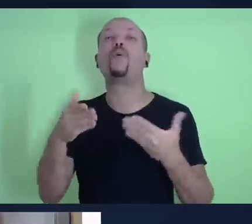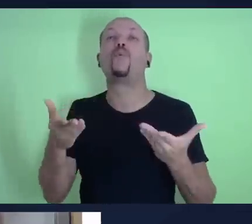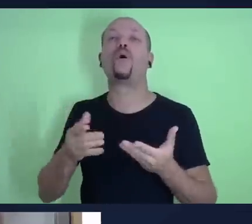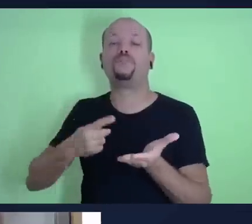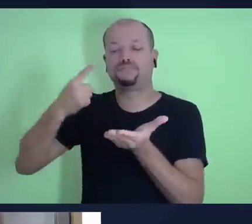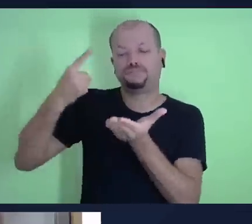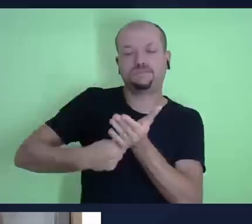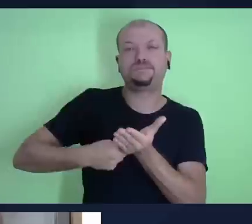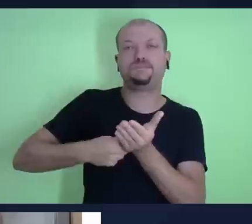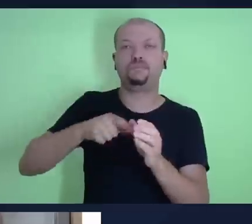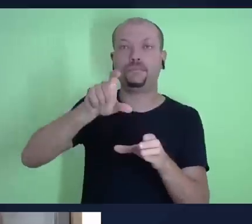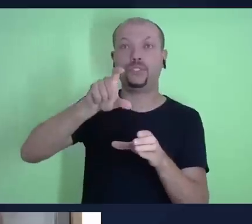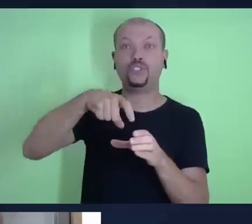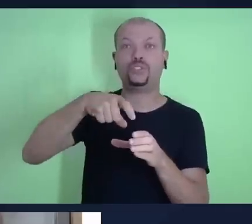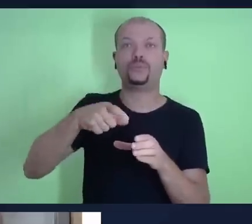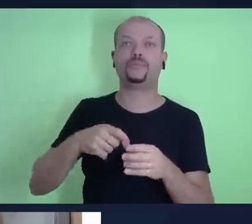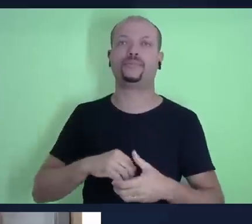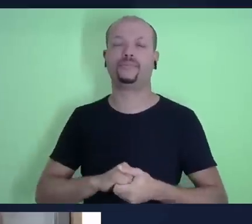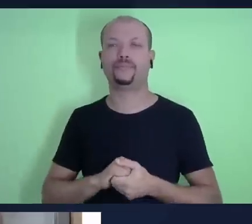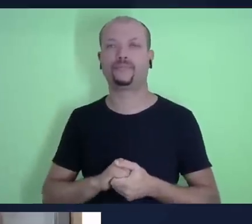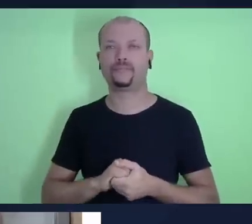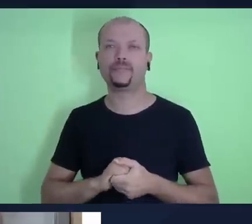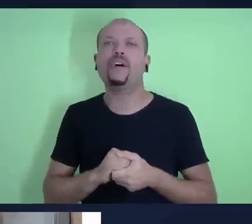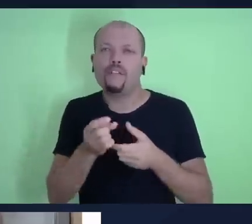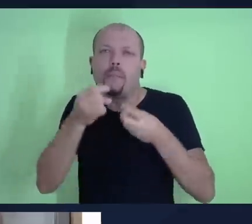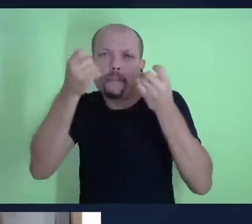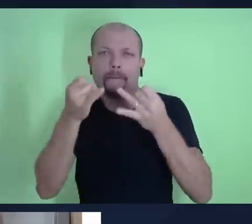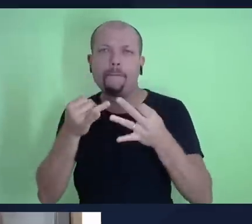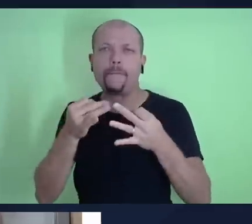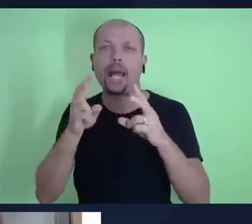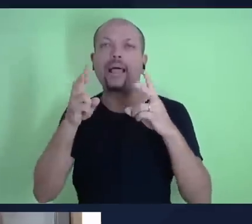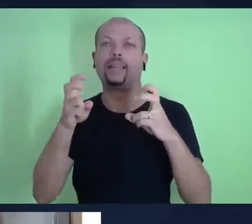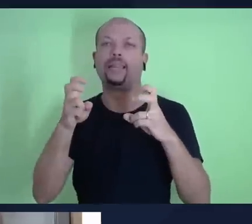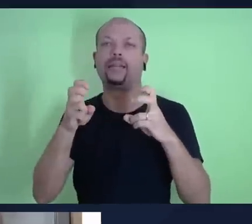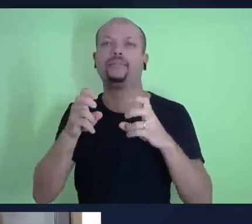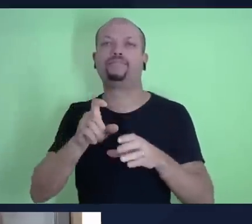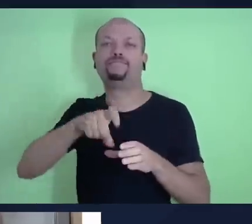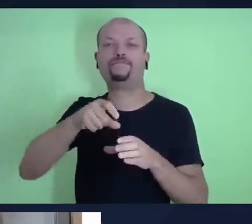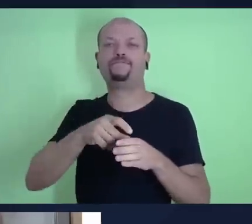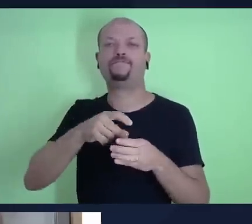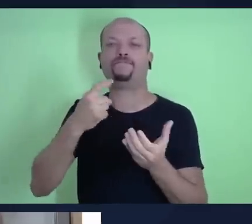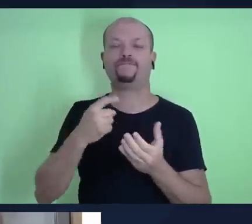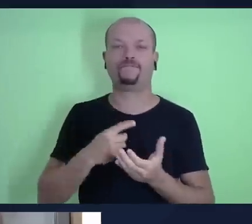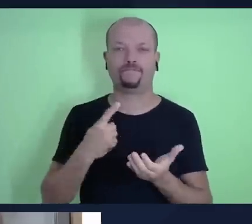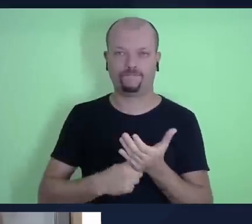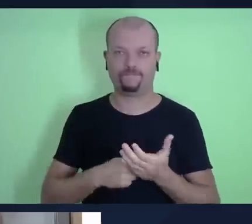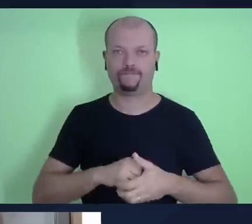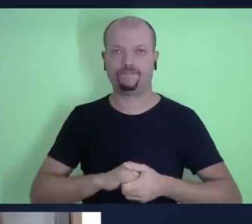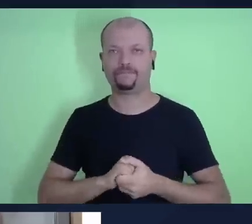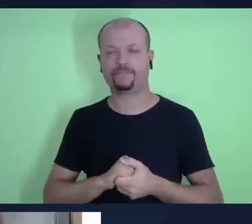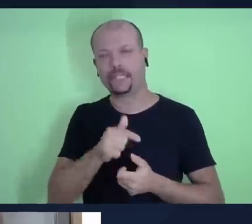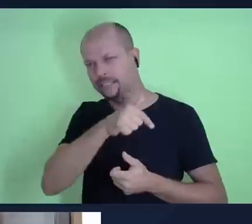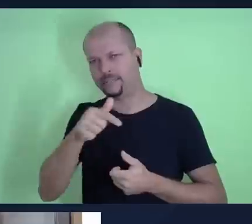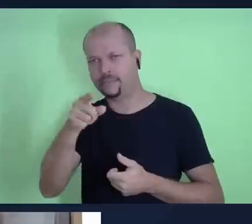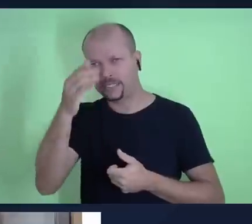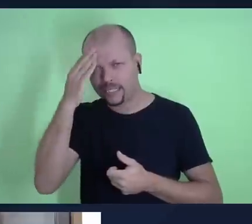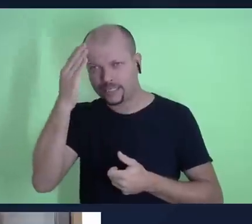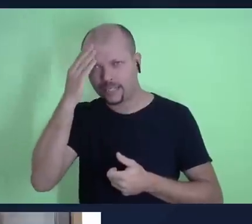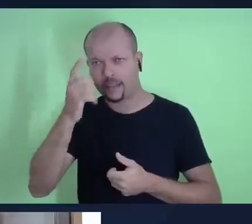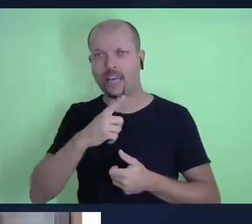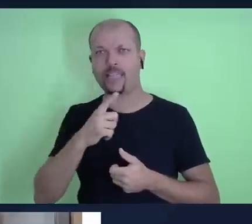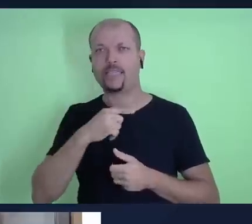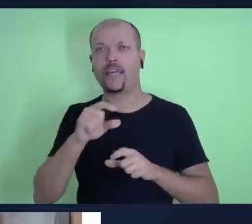do Dízimo. Vamos tratar sobre esta temática e, como é comum, todas as semanas, você sabe, temos o nosso verso